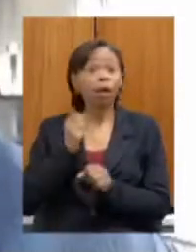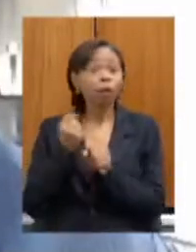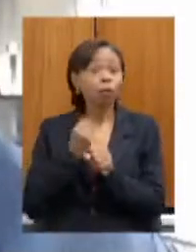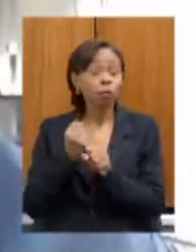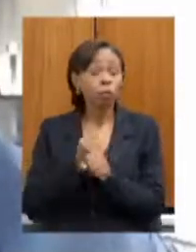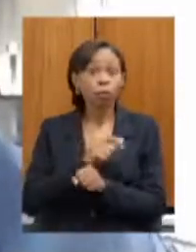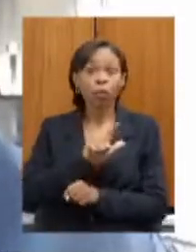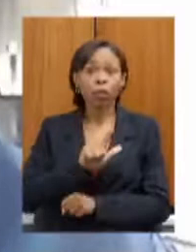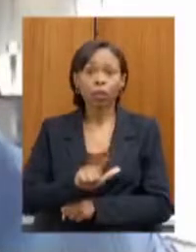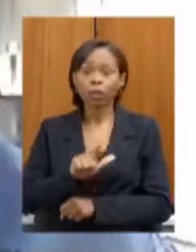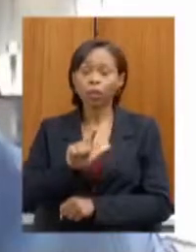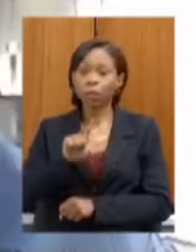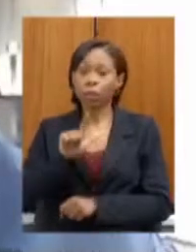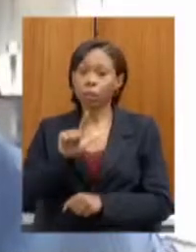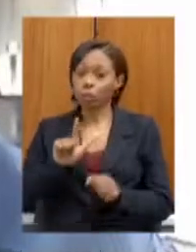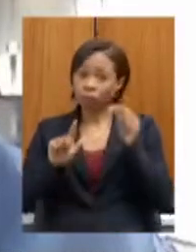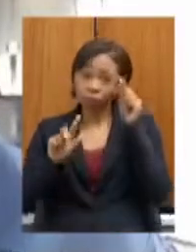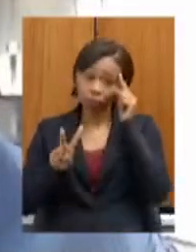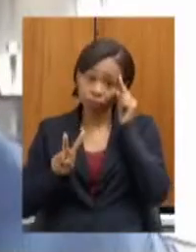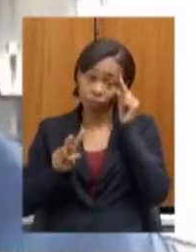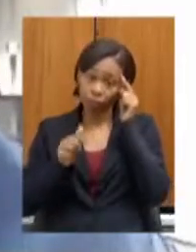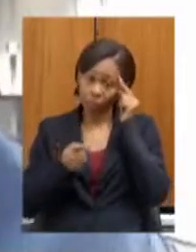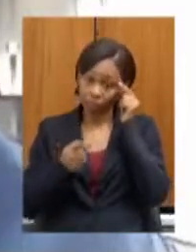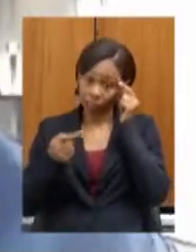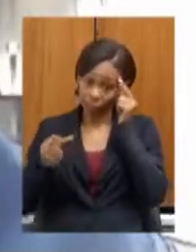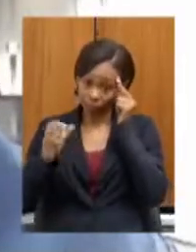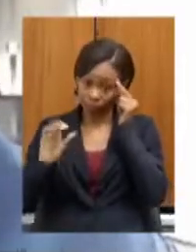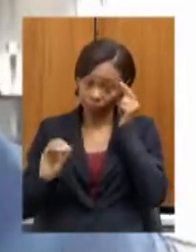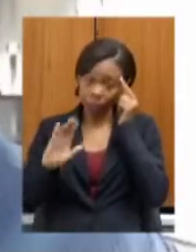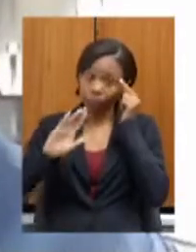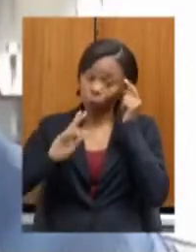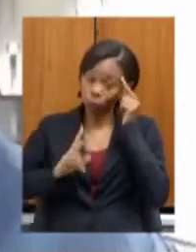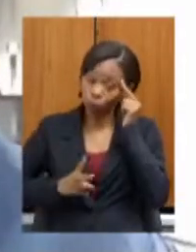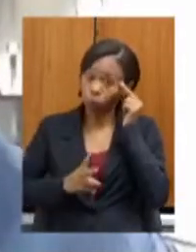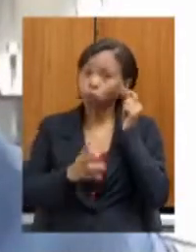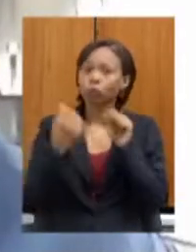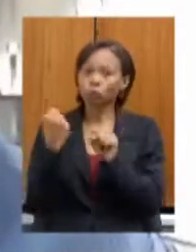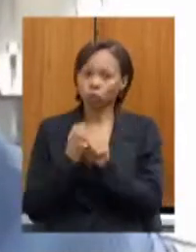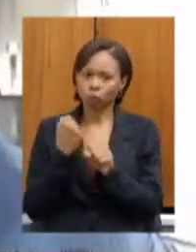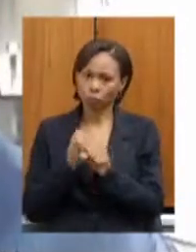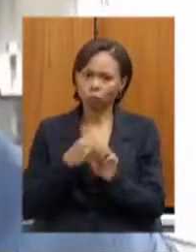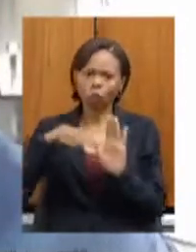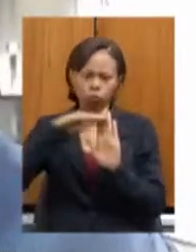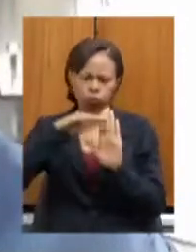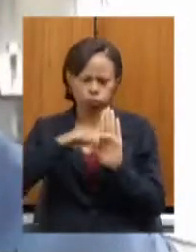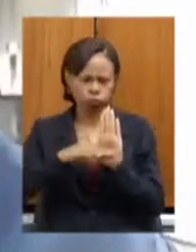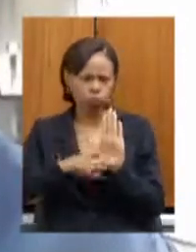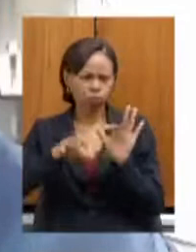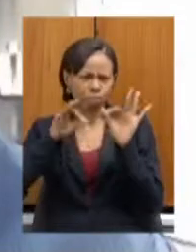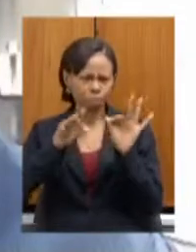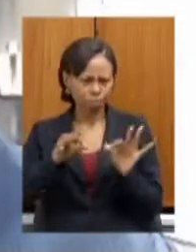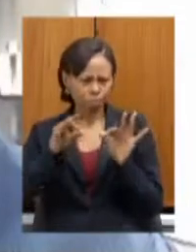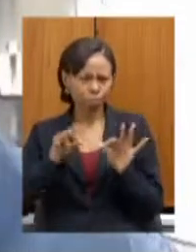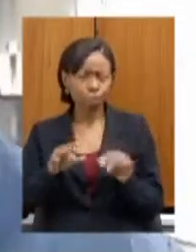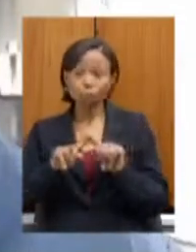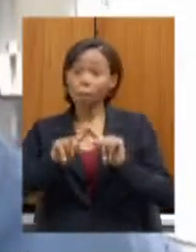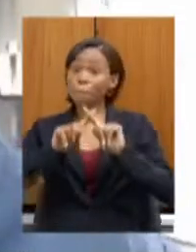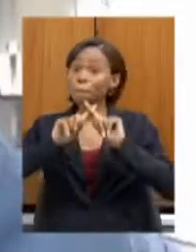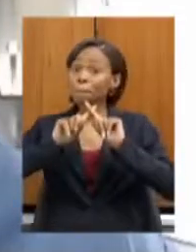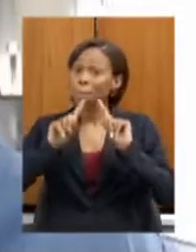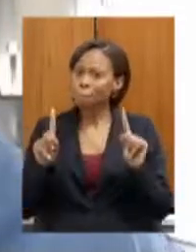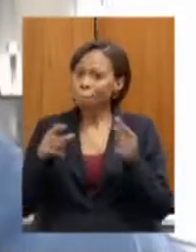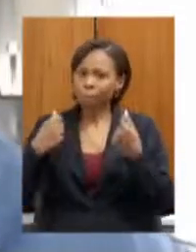760 seguem seu curso dentro do cronograma previsto. porém, é preciso a gente